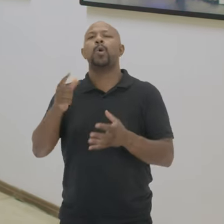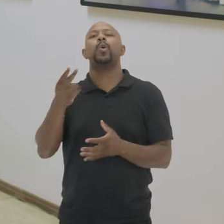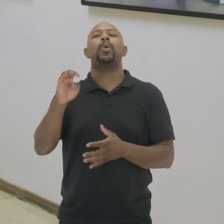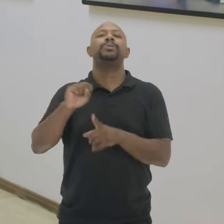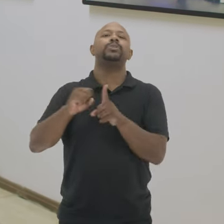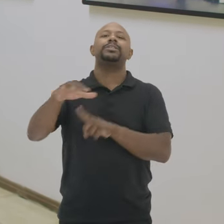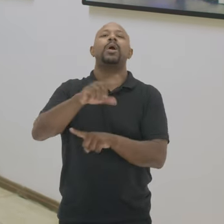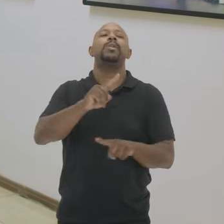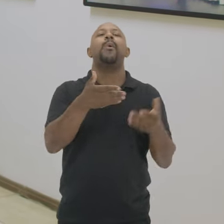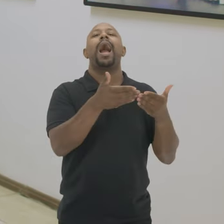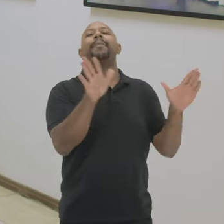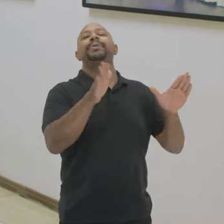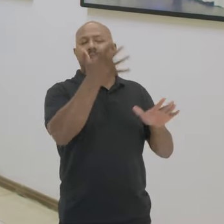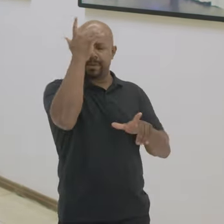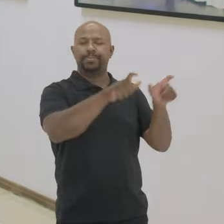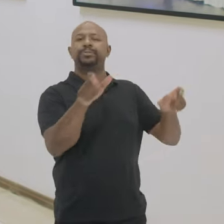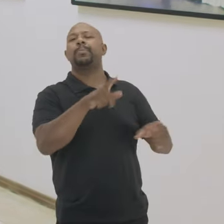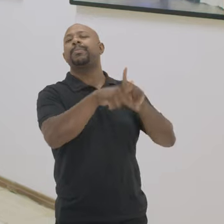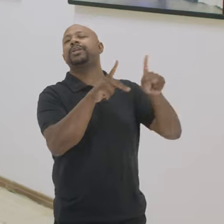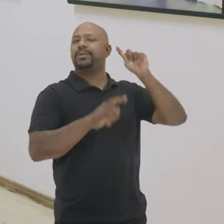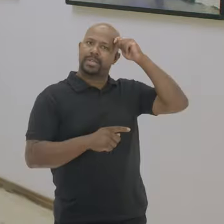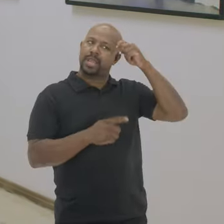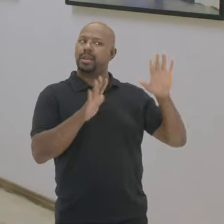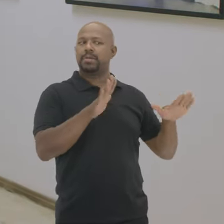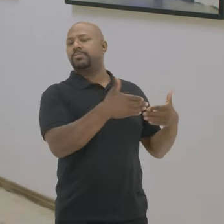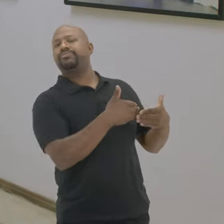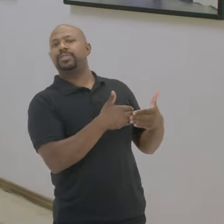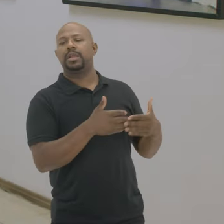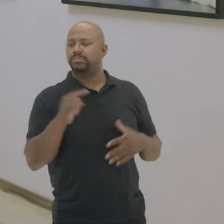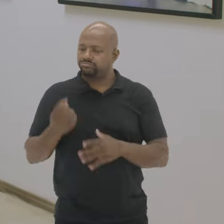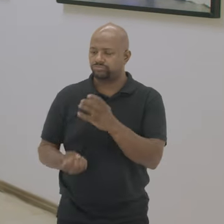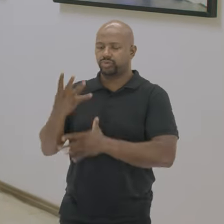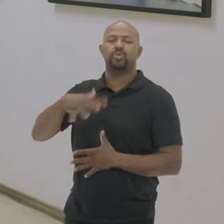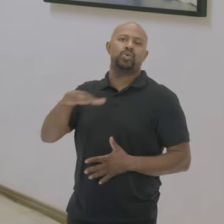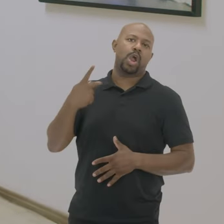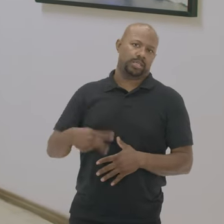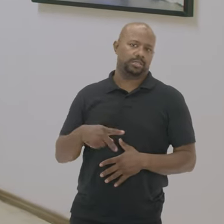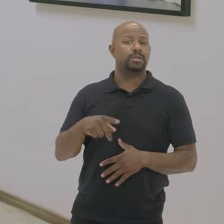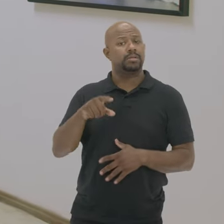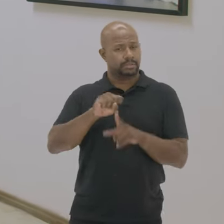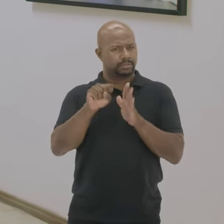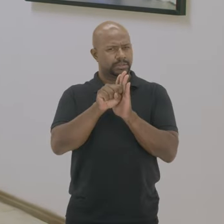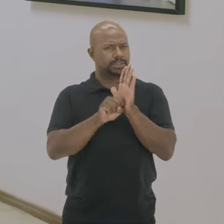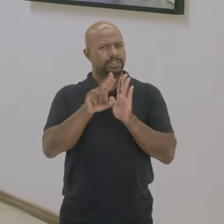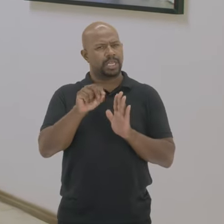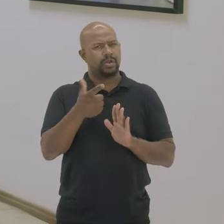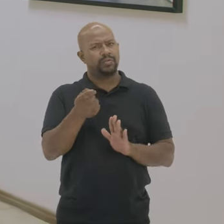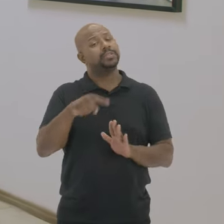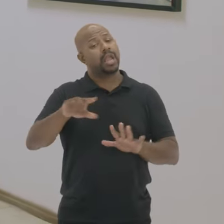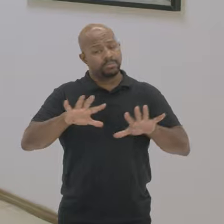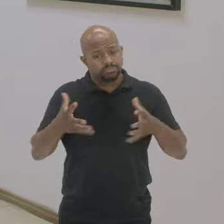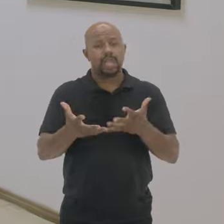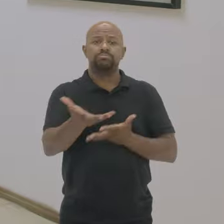Os clubes sociais Que existiam na época Não abriam espaço Para a população negra Ao longo do século XX Esse foi o espaço De